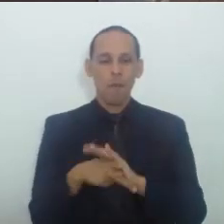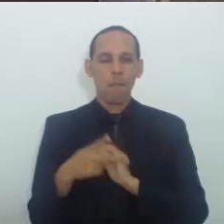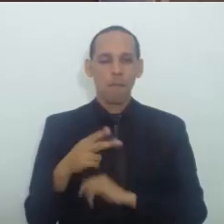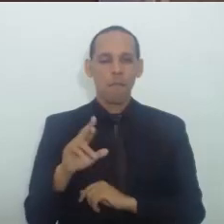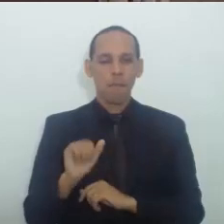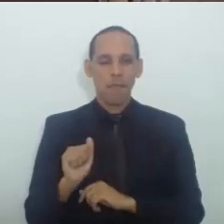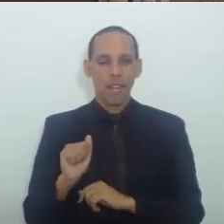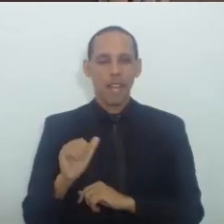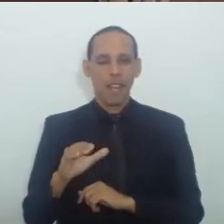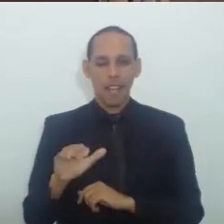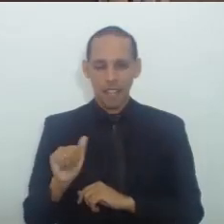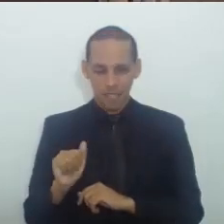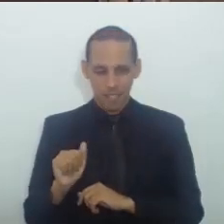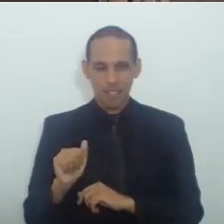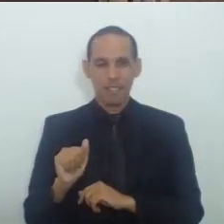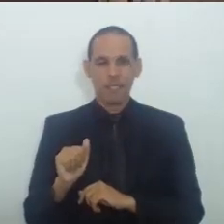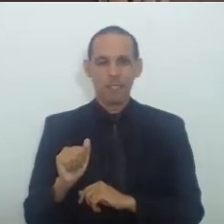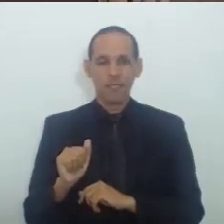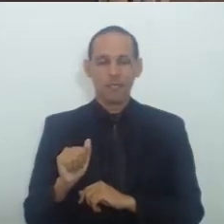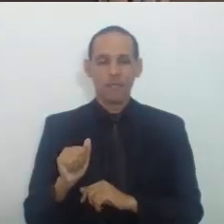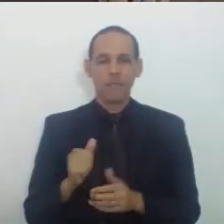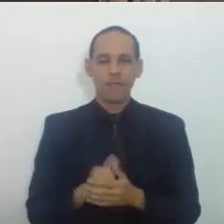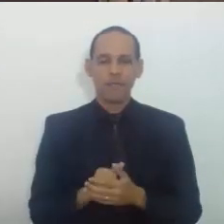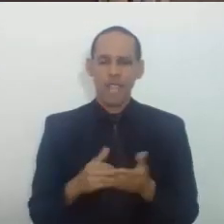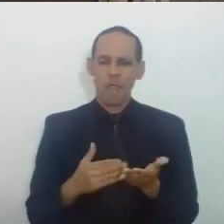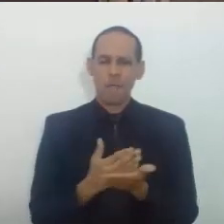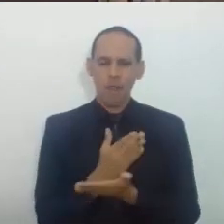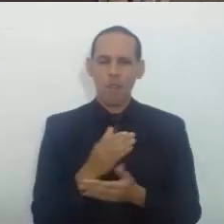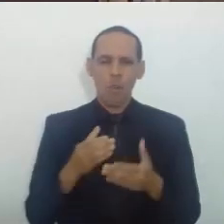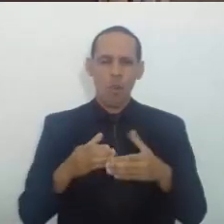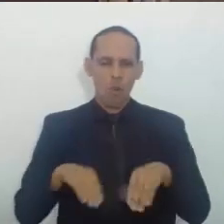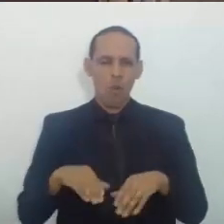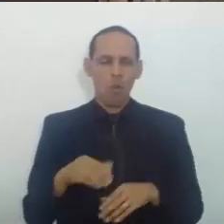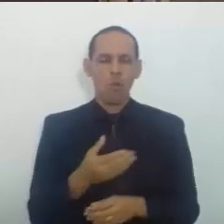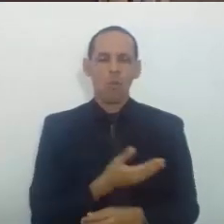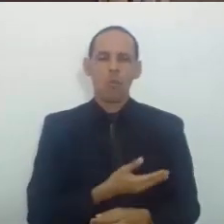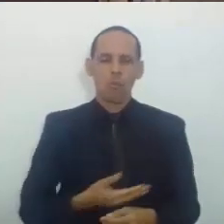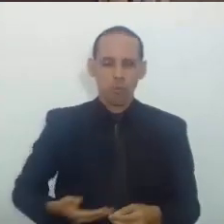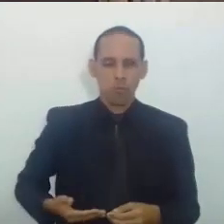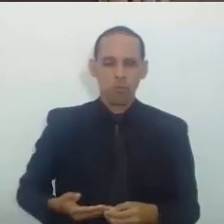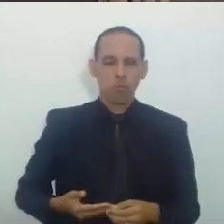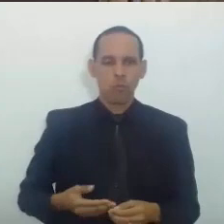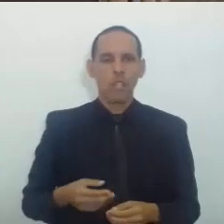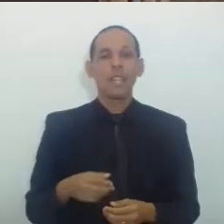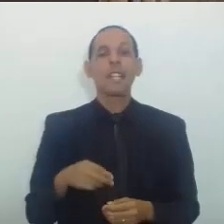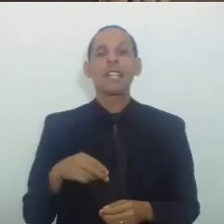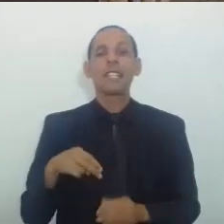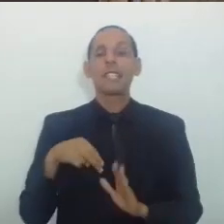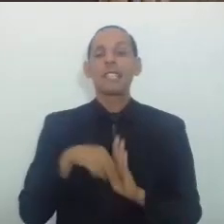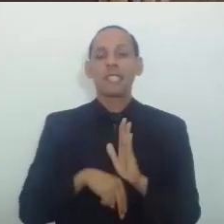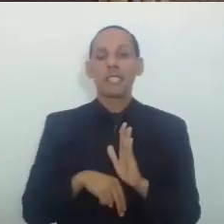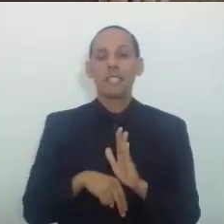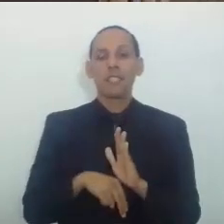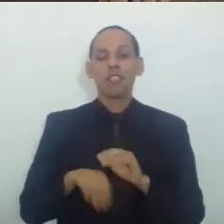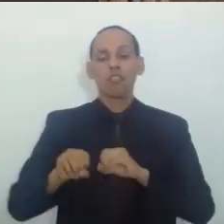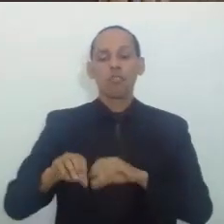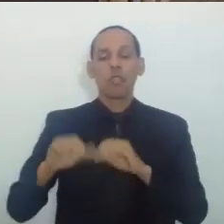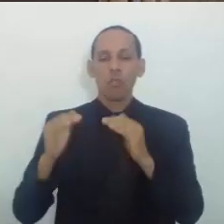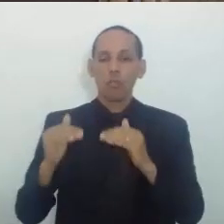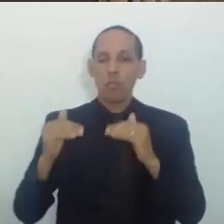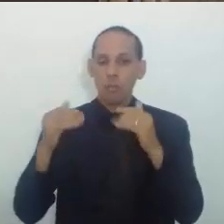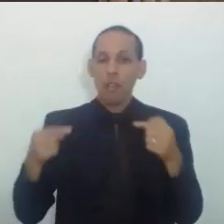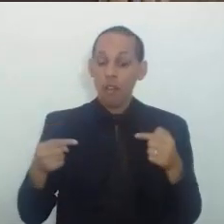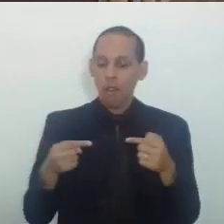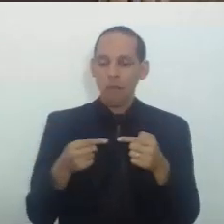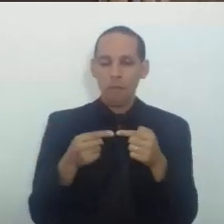É integrado Por praças Aprovado No concurso Público de nível De escolaridade superior Possuidora Do respectivo Curso De formação